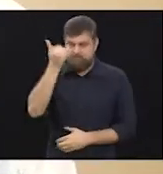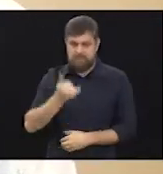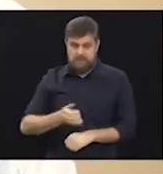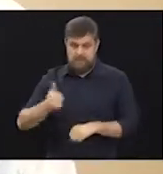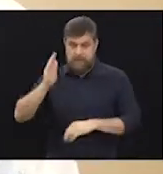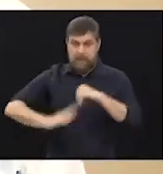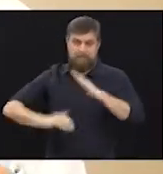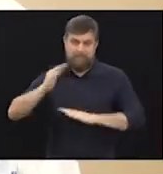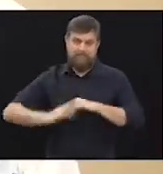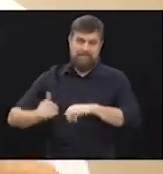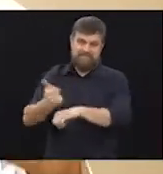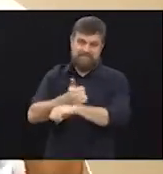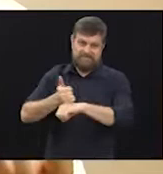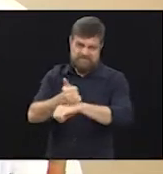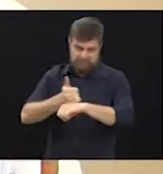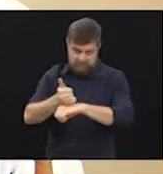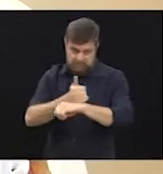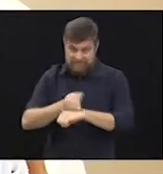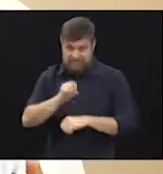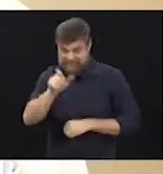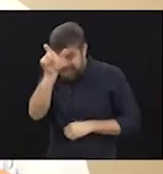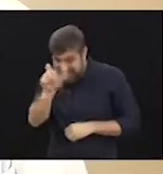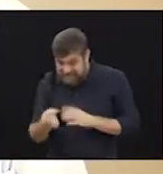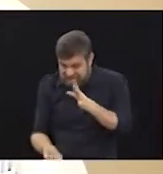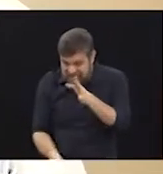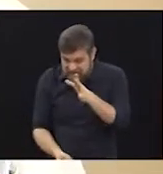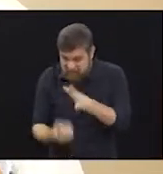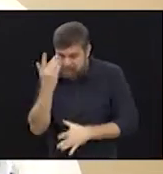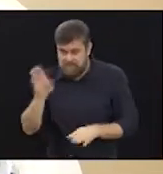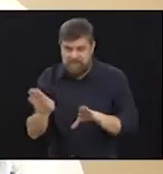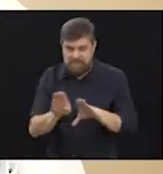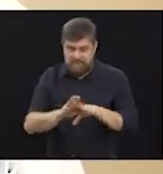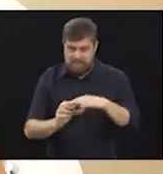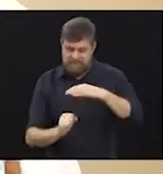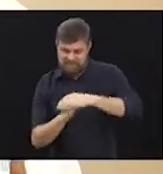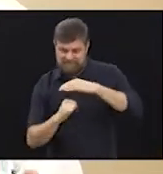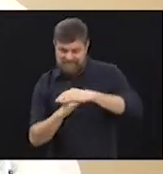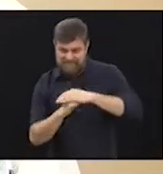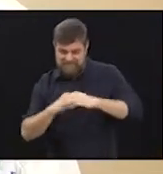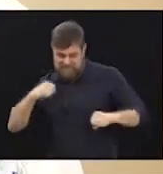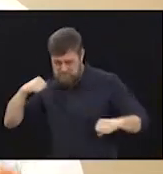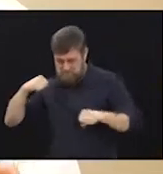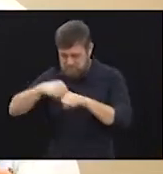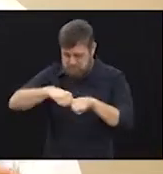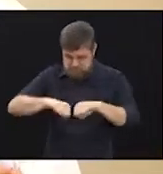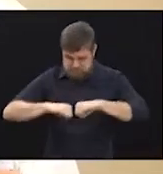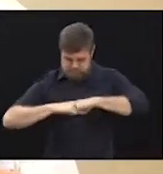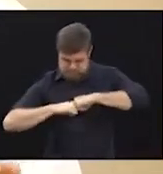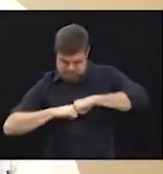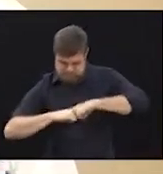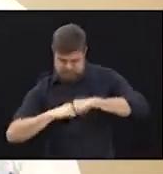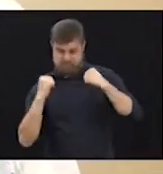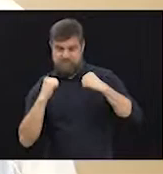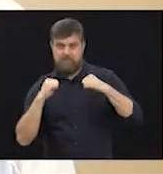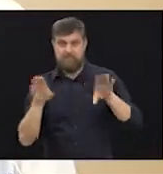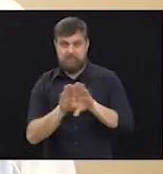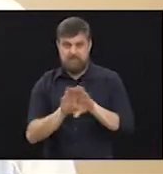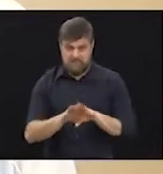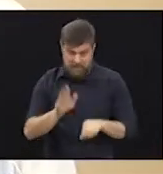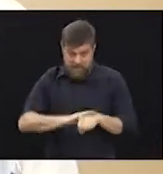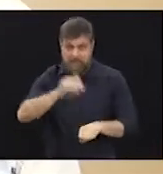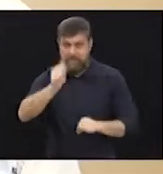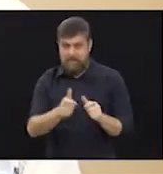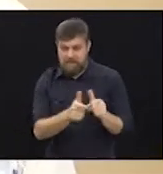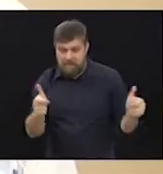profissional dele. Mas, se ele tiver lesão ligamentar, traumas, ele tem uma chance maior do que a população